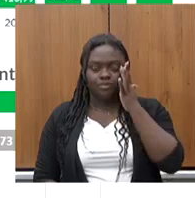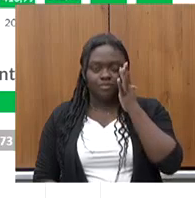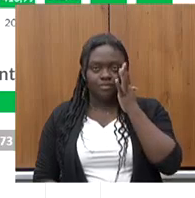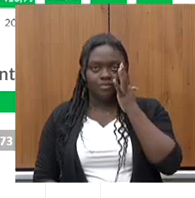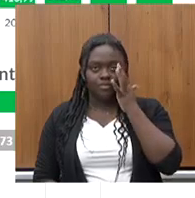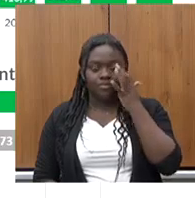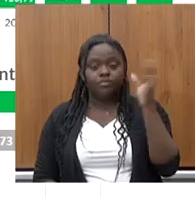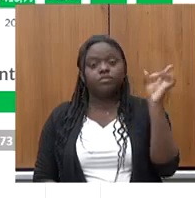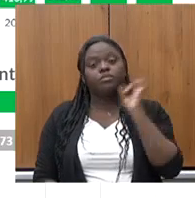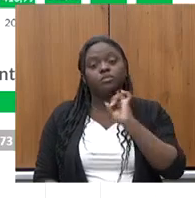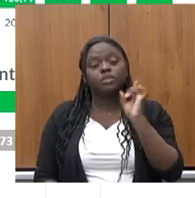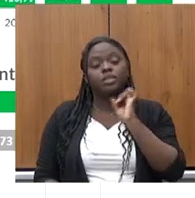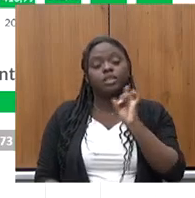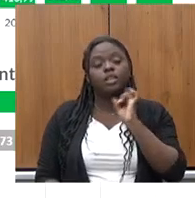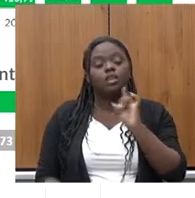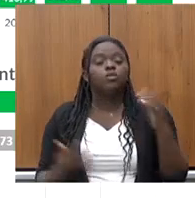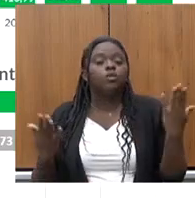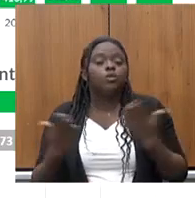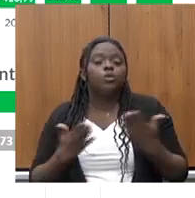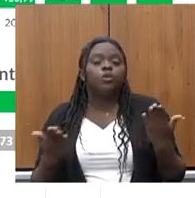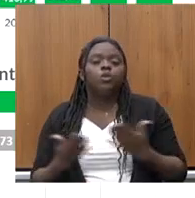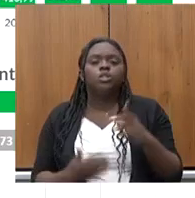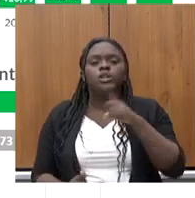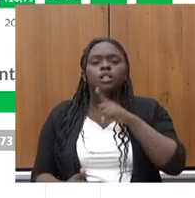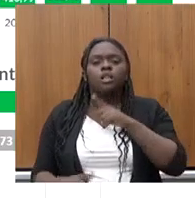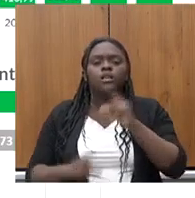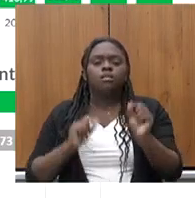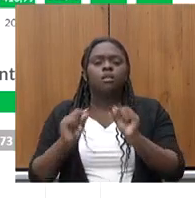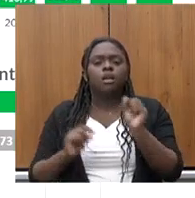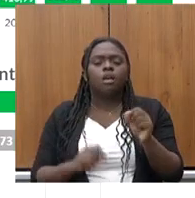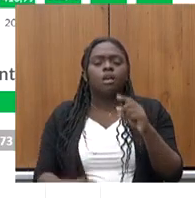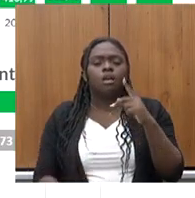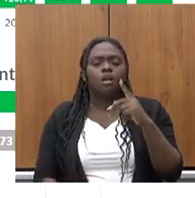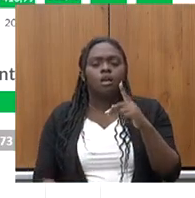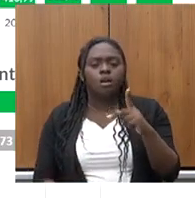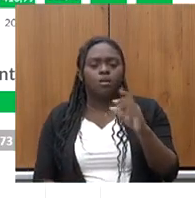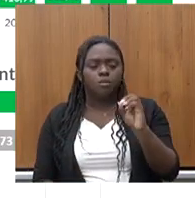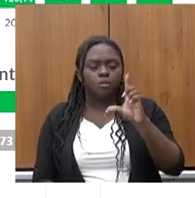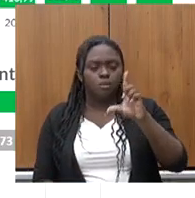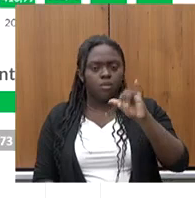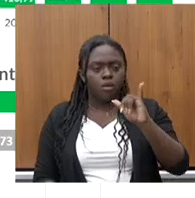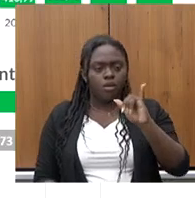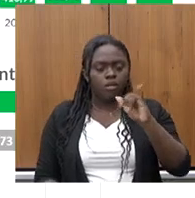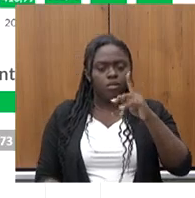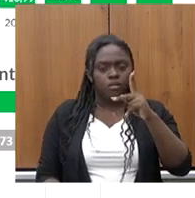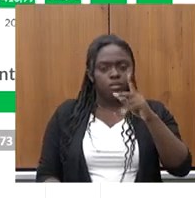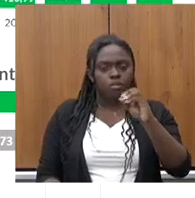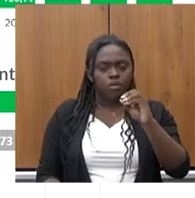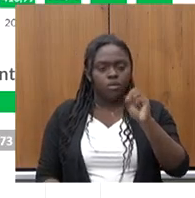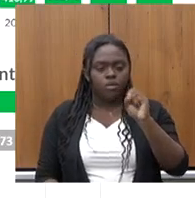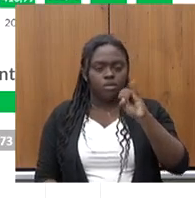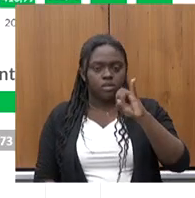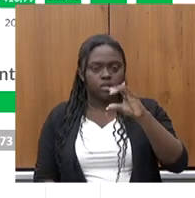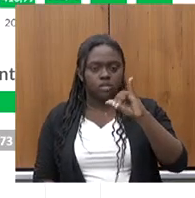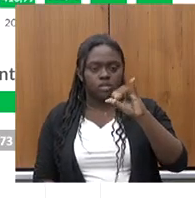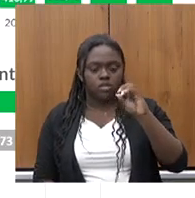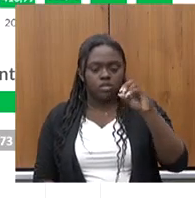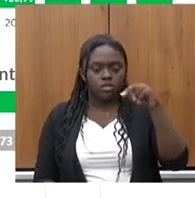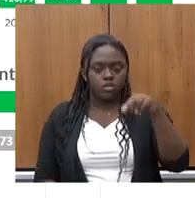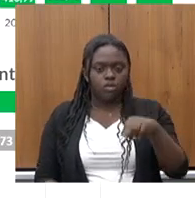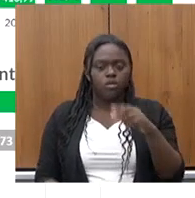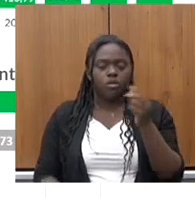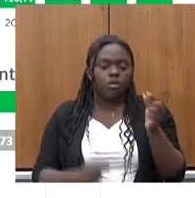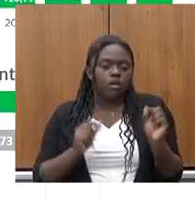Minas, hoje, tem a poliposition com relação à geração de